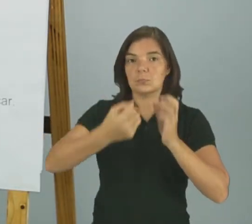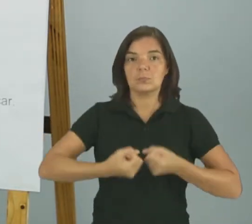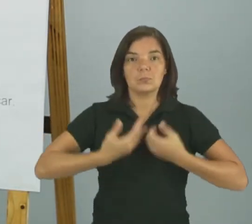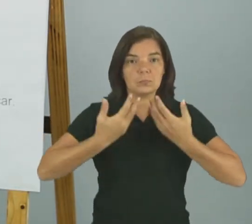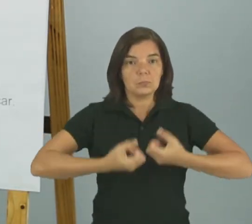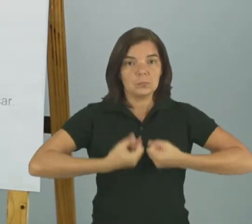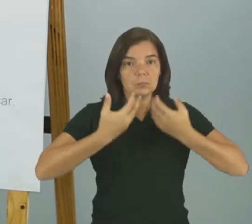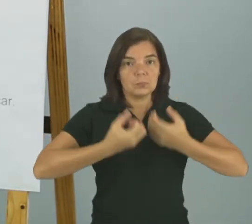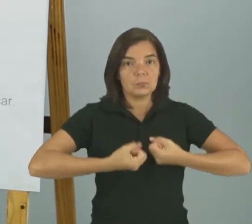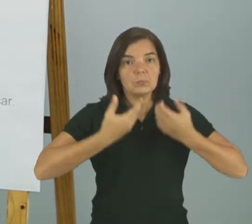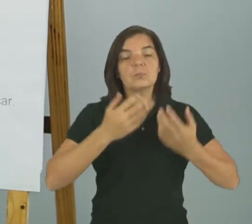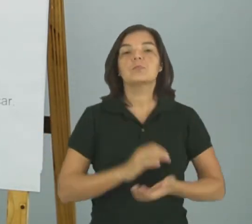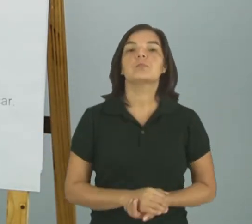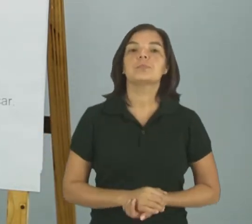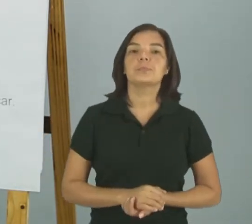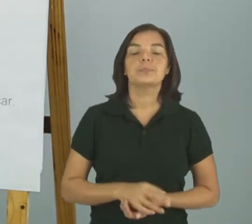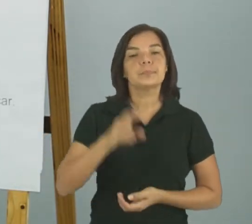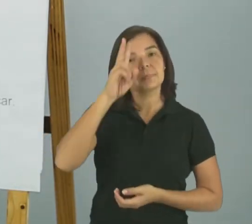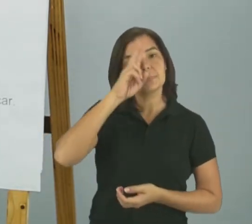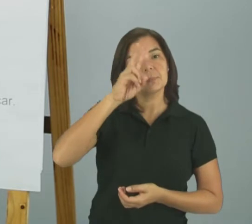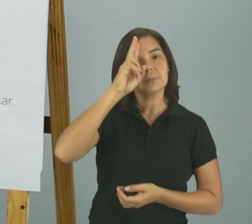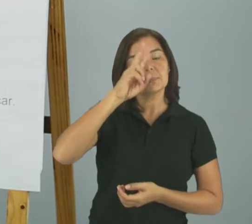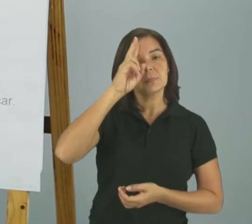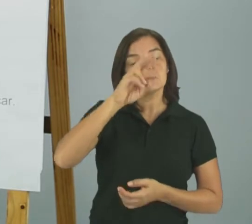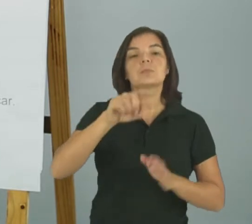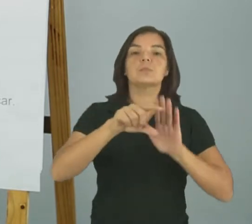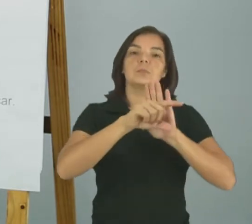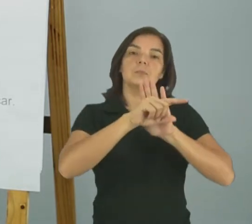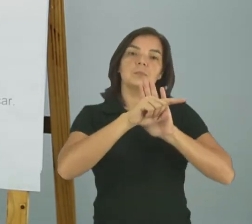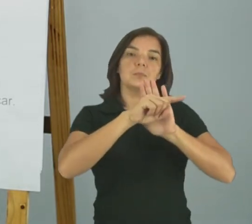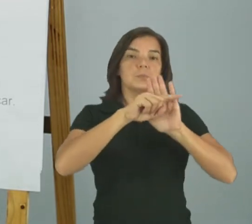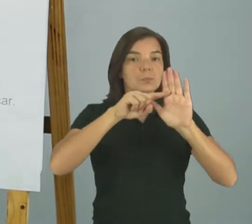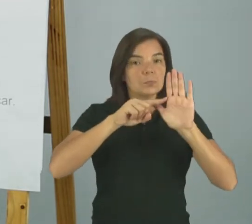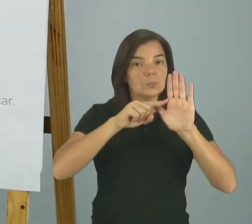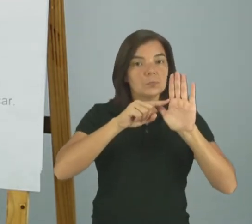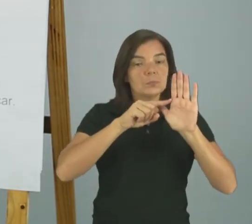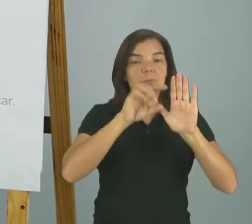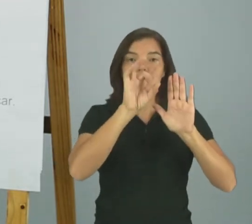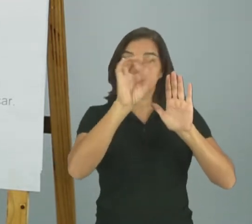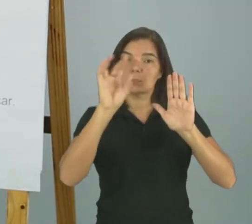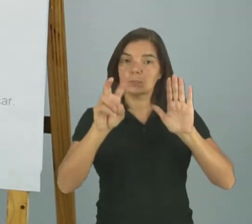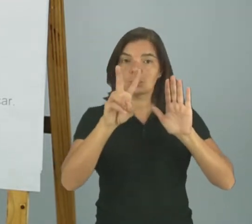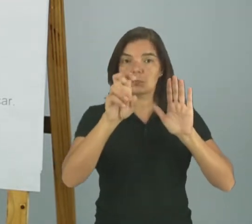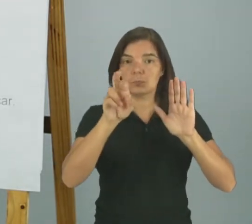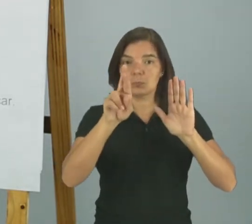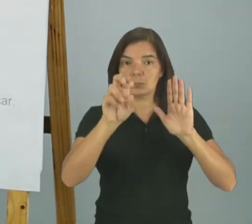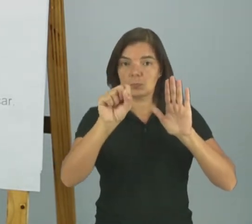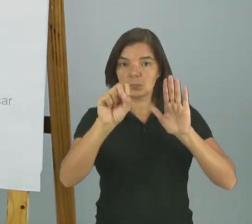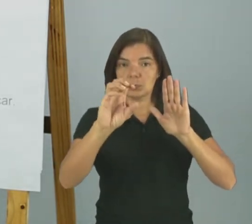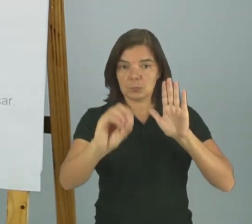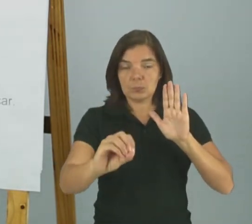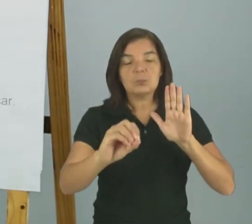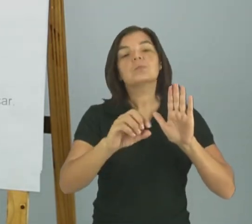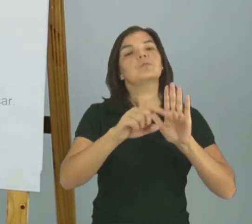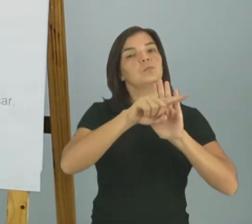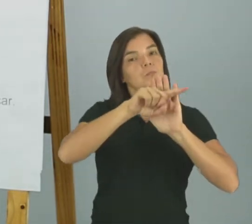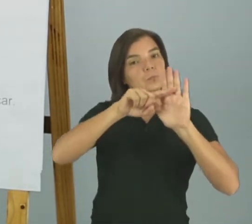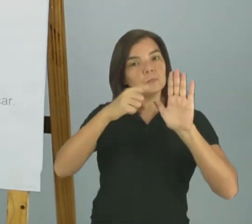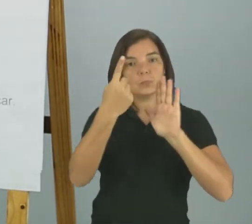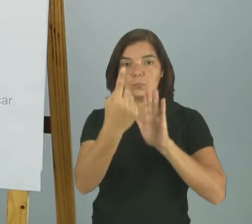Ok? Então lembrando Verso é cada linha Então aqui tem um Dois